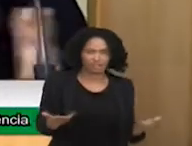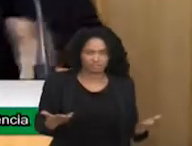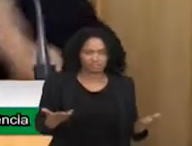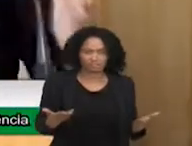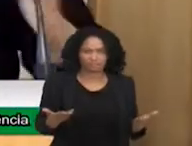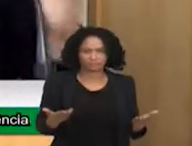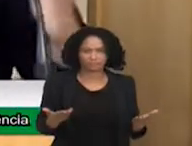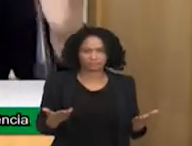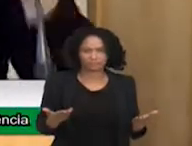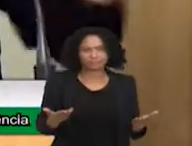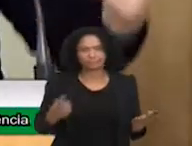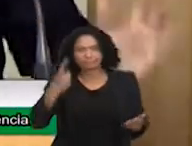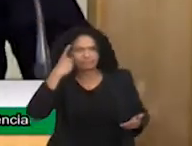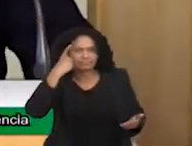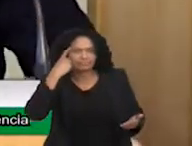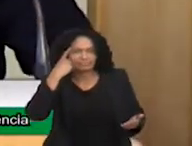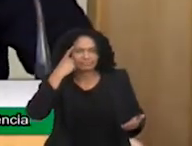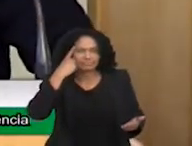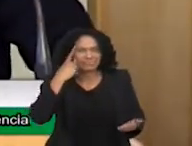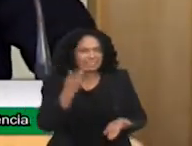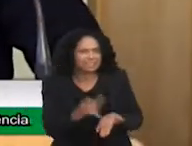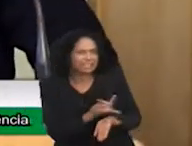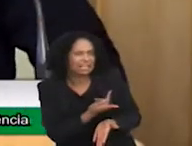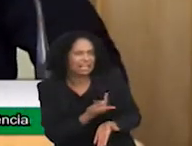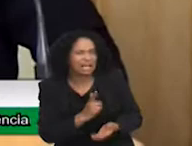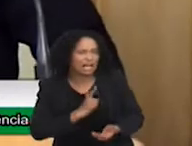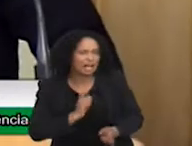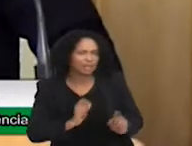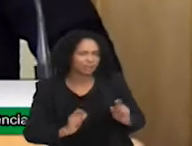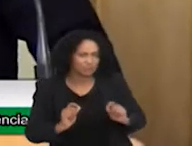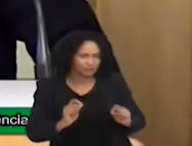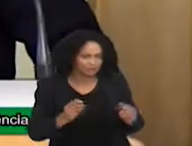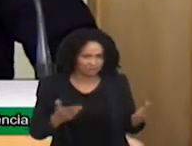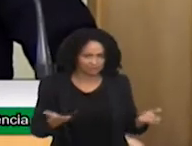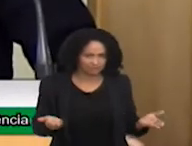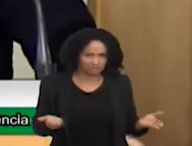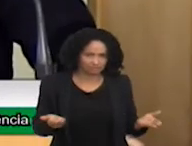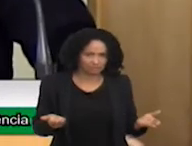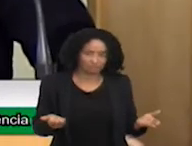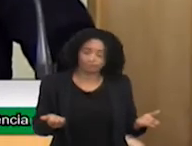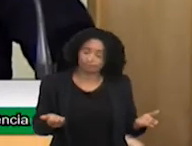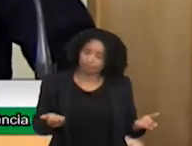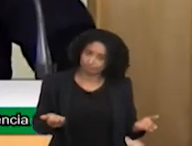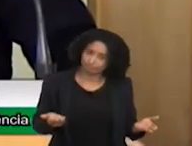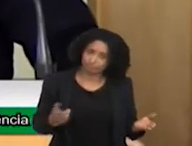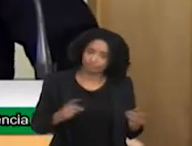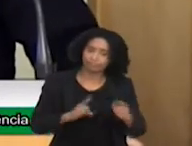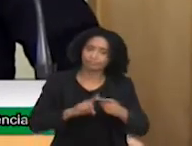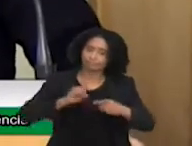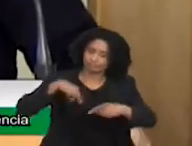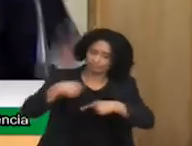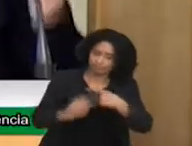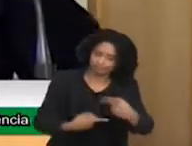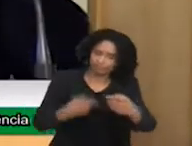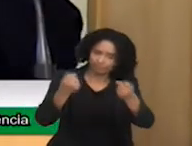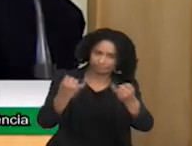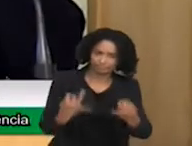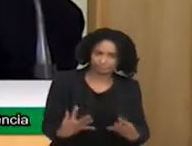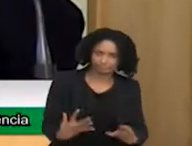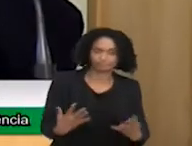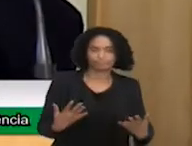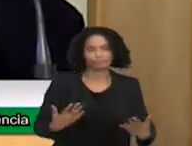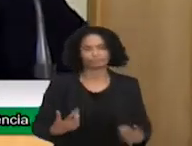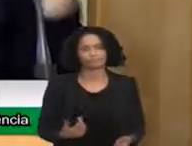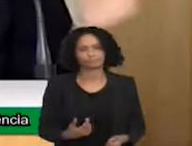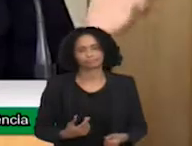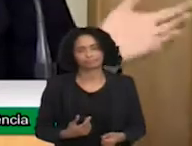está... O que está errado? E isso eu vou falar em uma segunda parte. Bom, a primeira coisa que